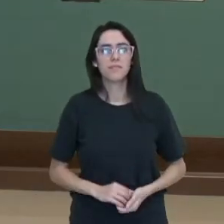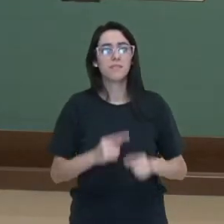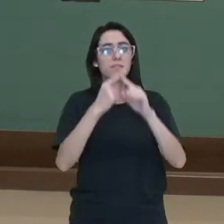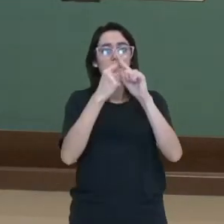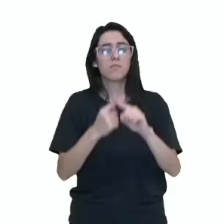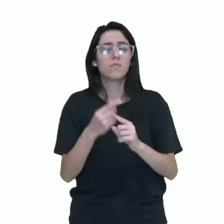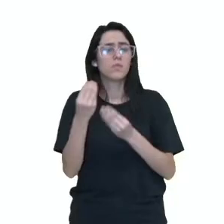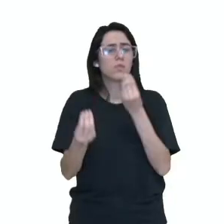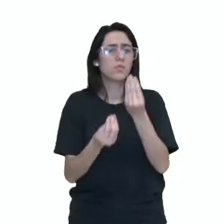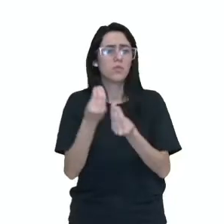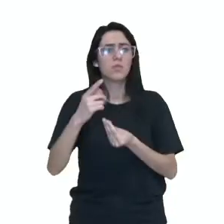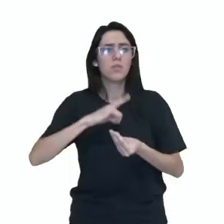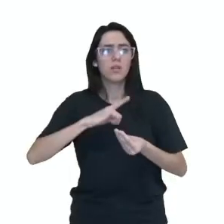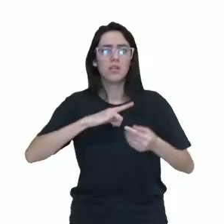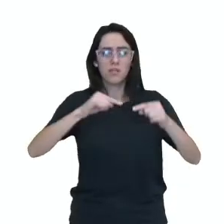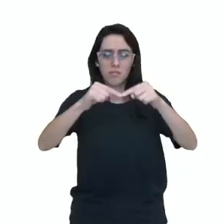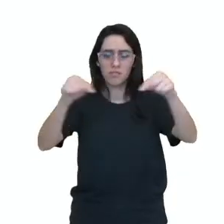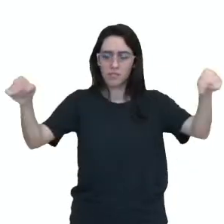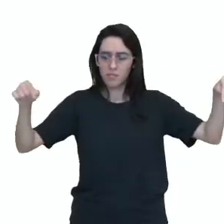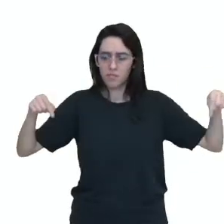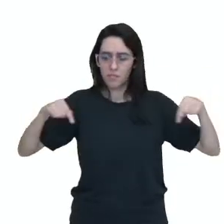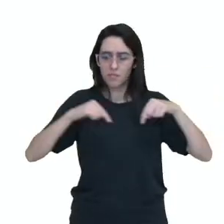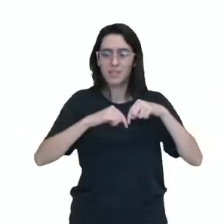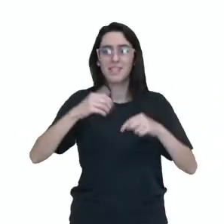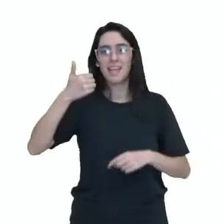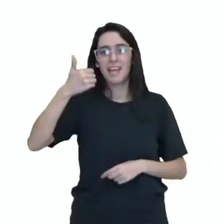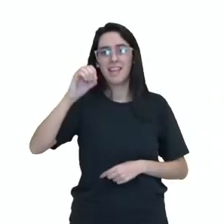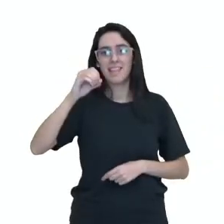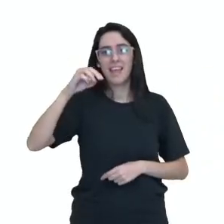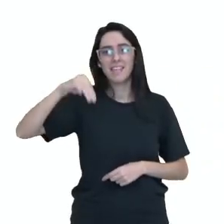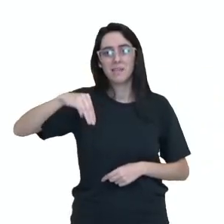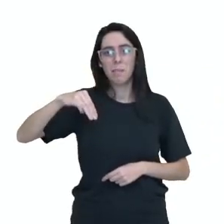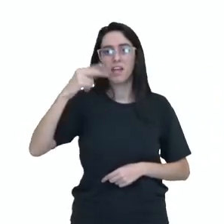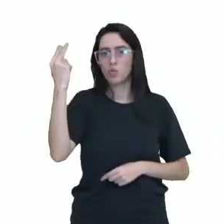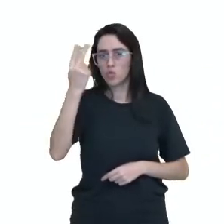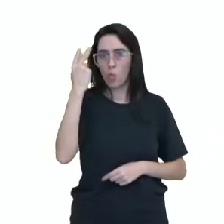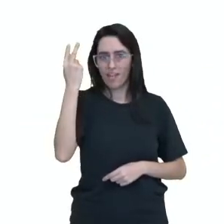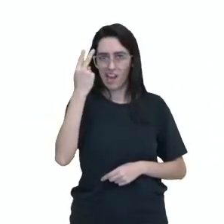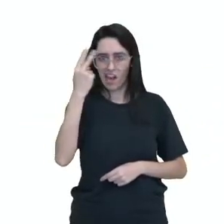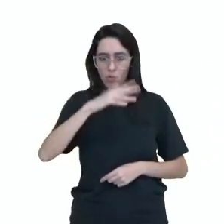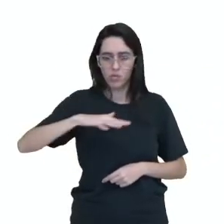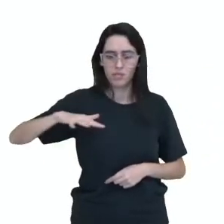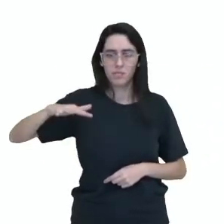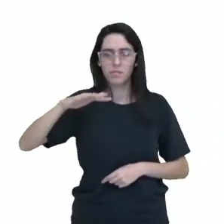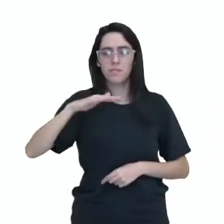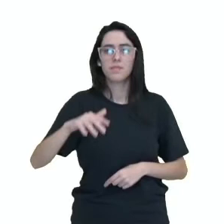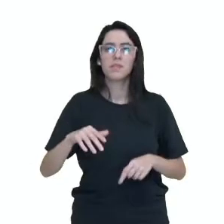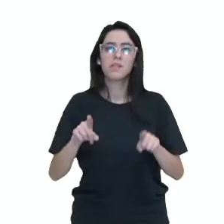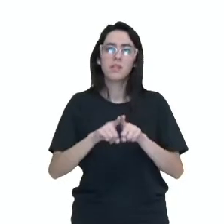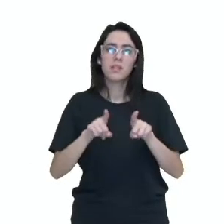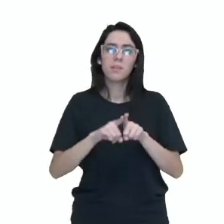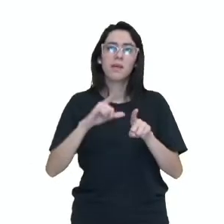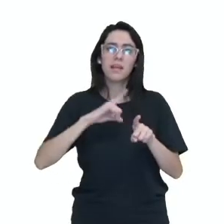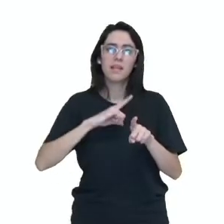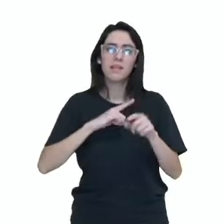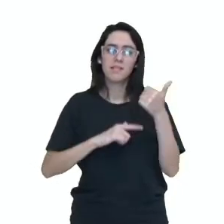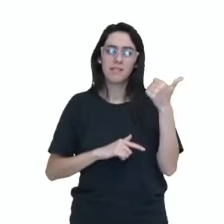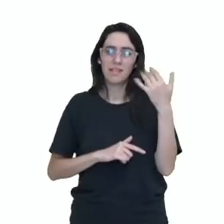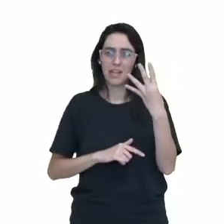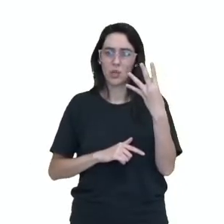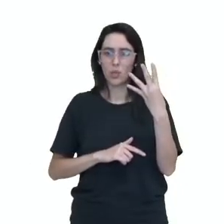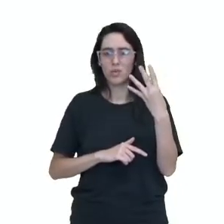realizados em um tatame de 10 metros quadrados de área de luta e 14, se considerar a área de segurança.